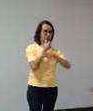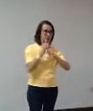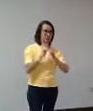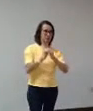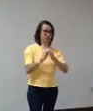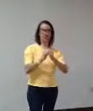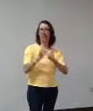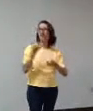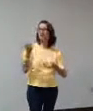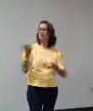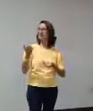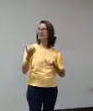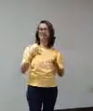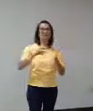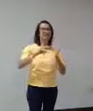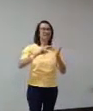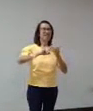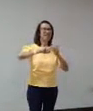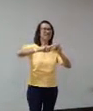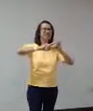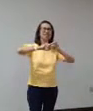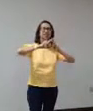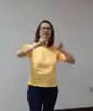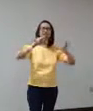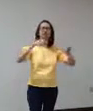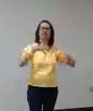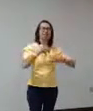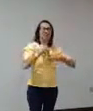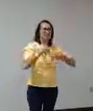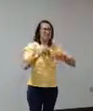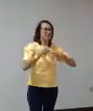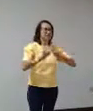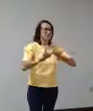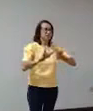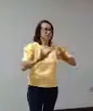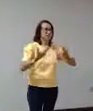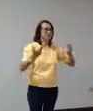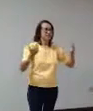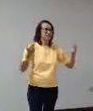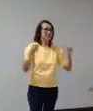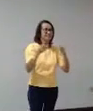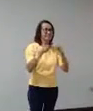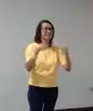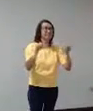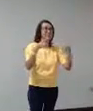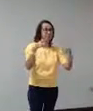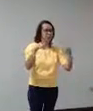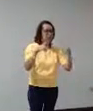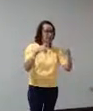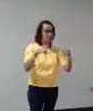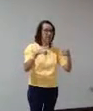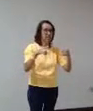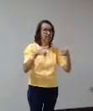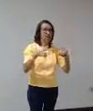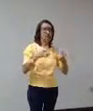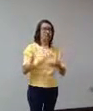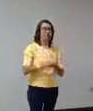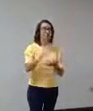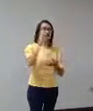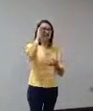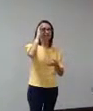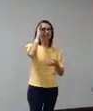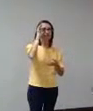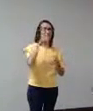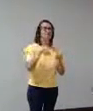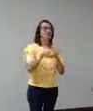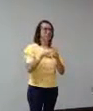também repletas de significado, que tem a ver com a música. Ele faz muito, ele é percussionista também